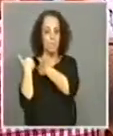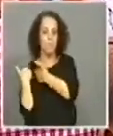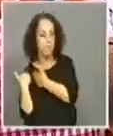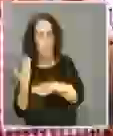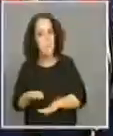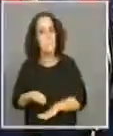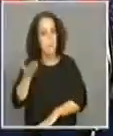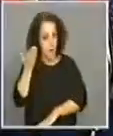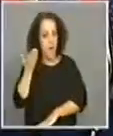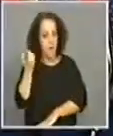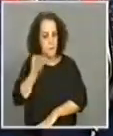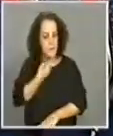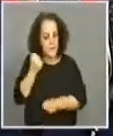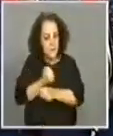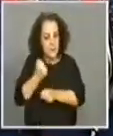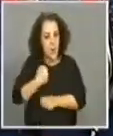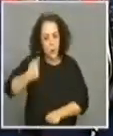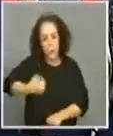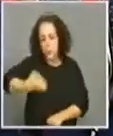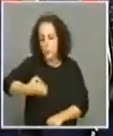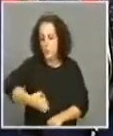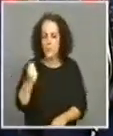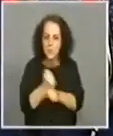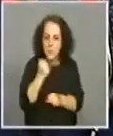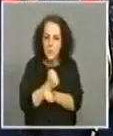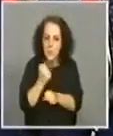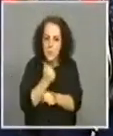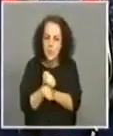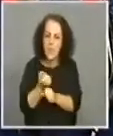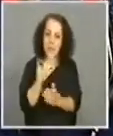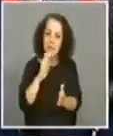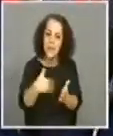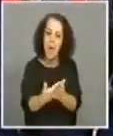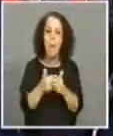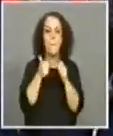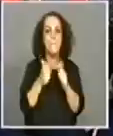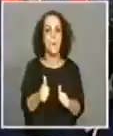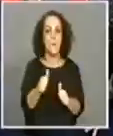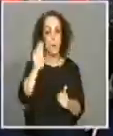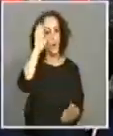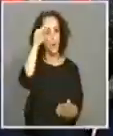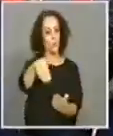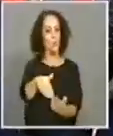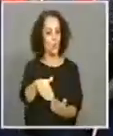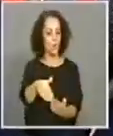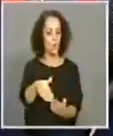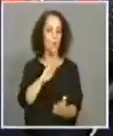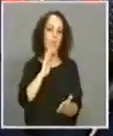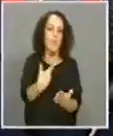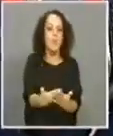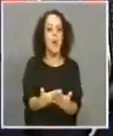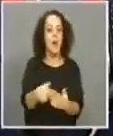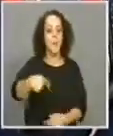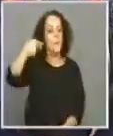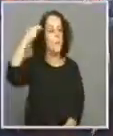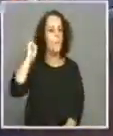a trabalhar todos os dias permanentemente para manter este bom resultado e para que cada vez mais Penafiel